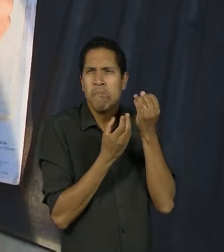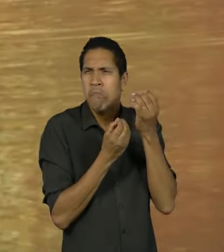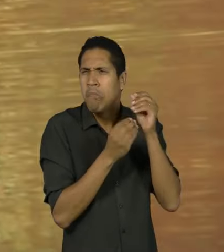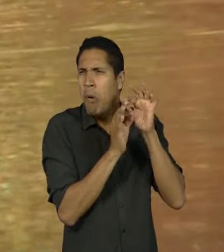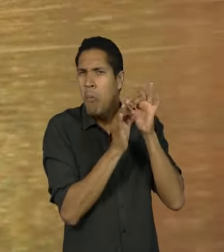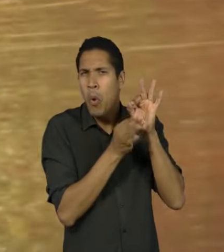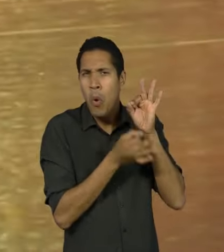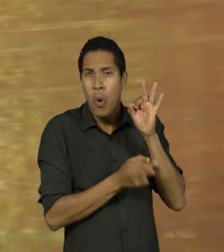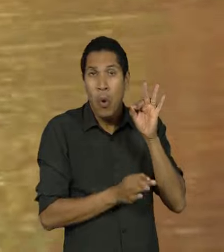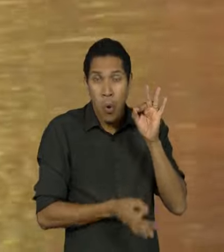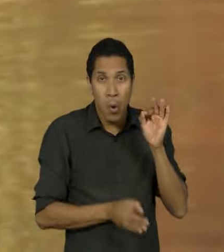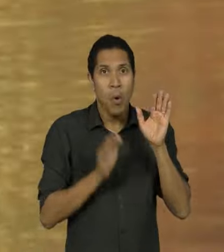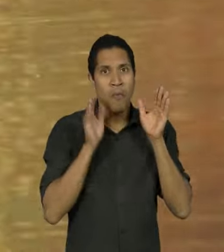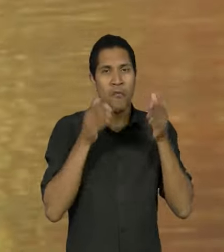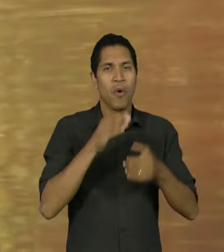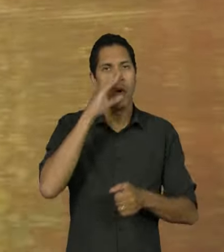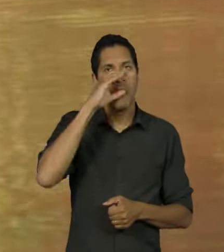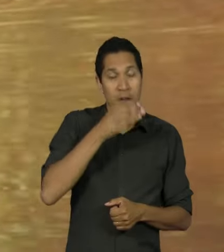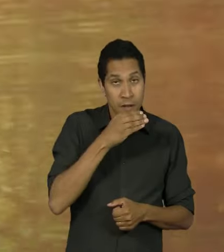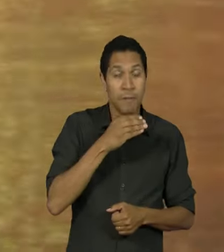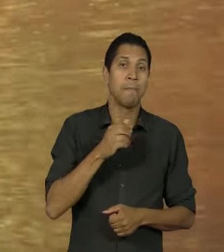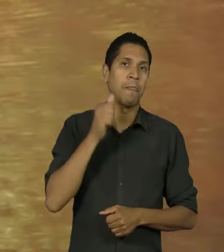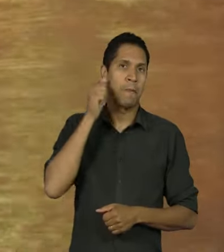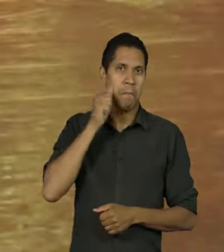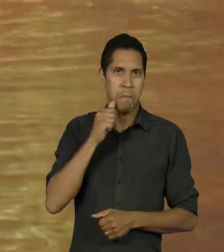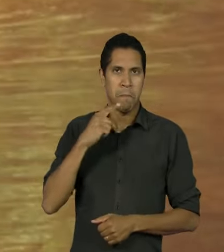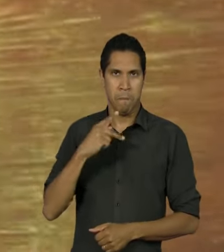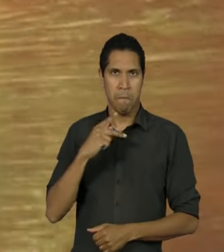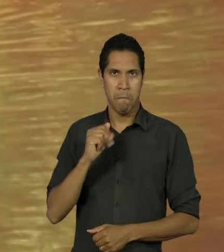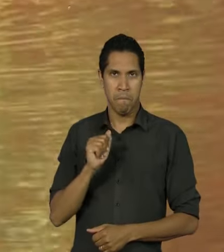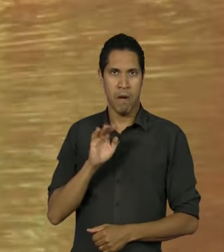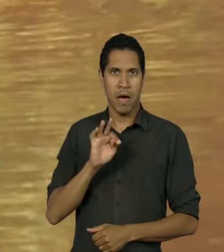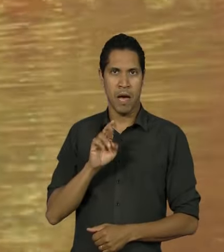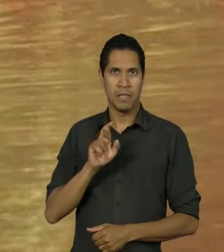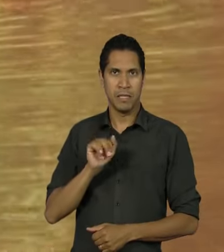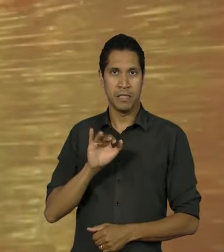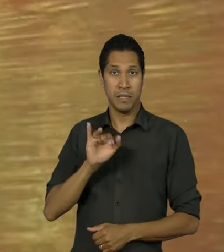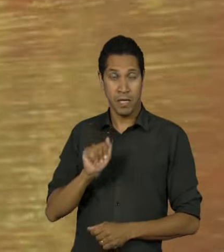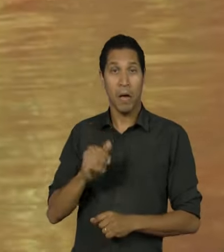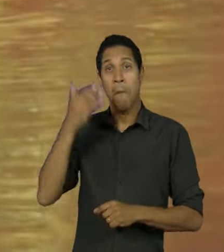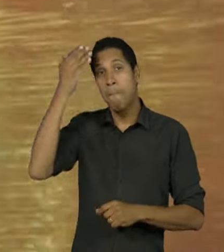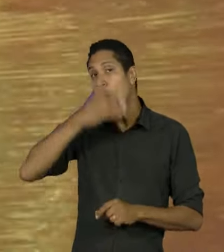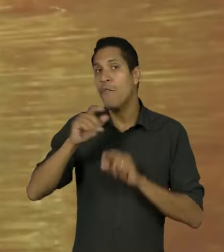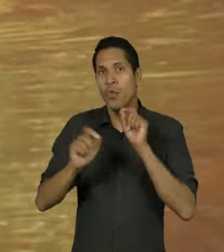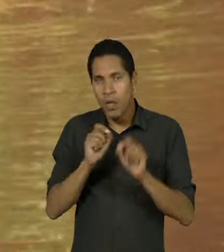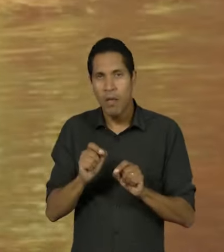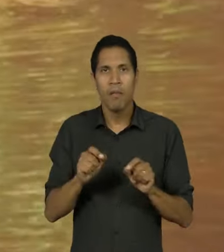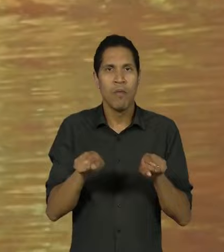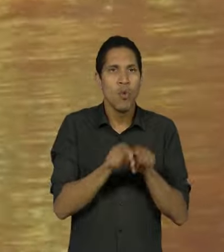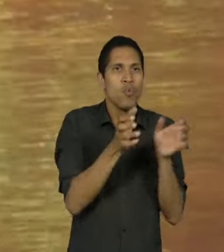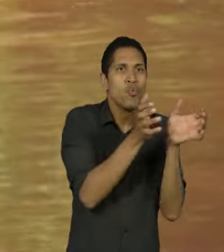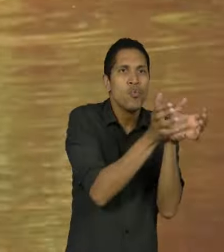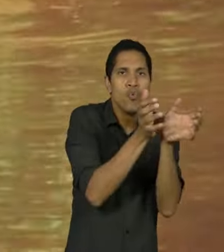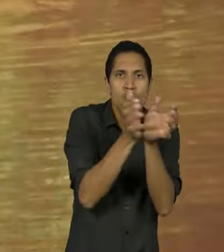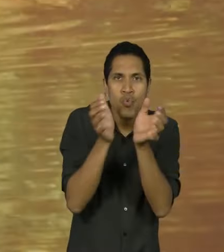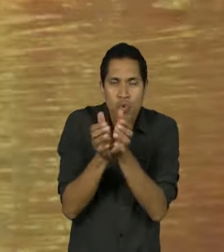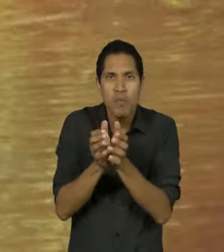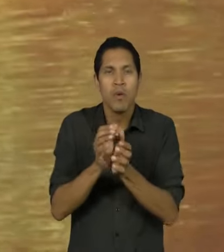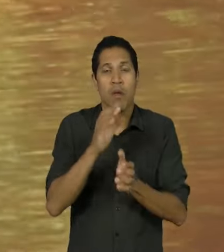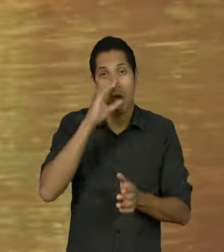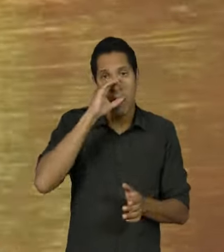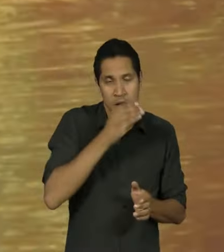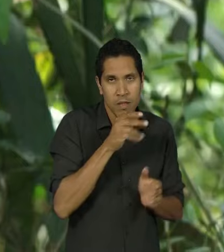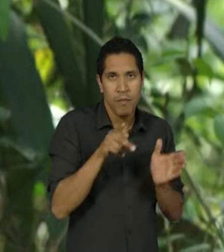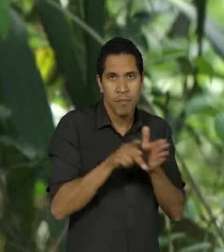anta Estudos realizados por Patrícia Médici comprovaram que as populações de antas que vivem na Mata Atlântica da